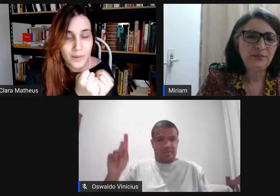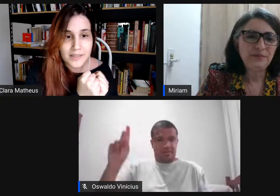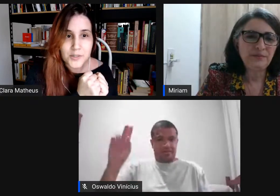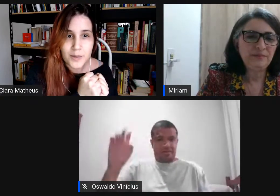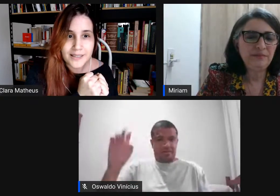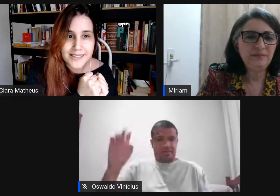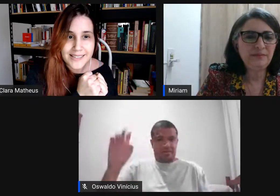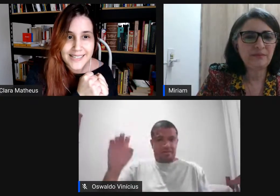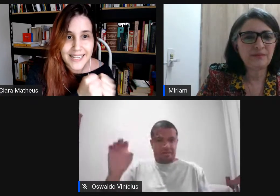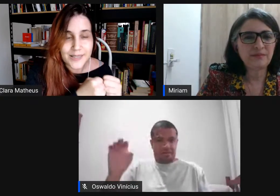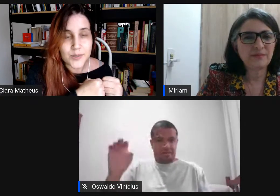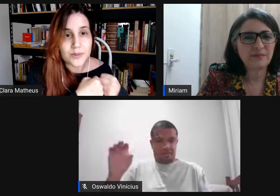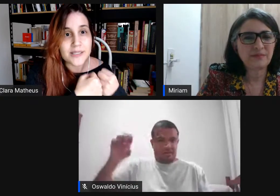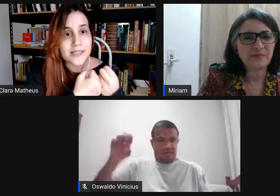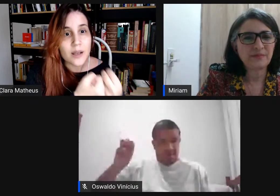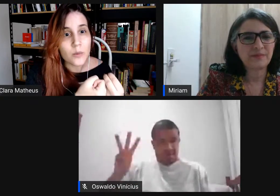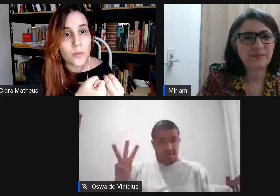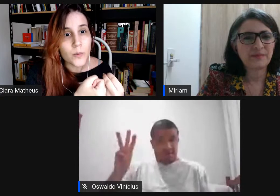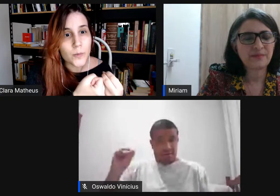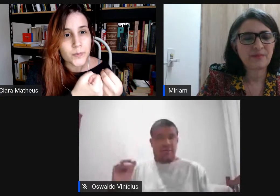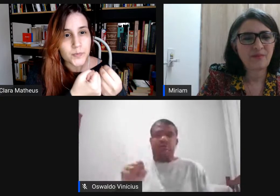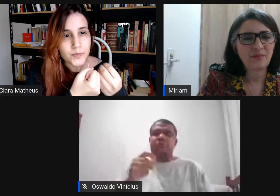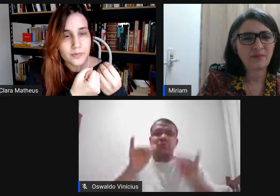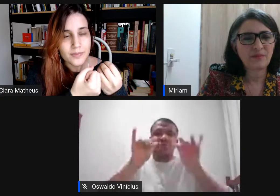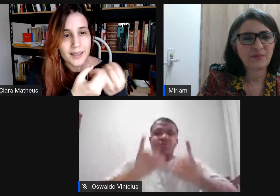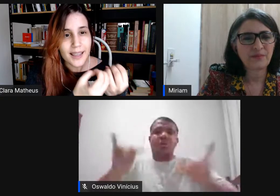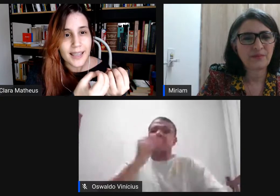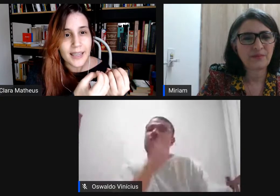como é que a gente pode dizer isso são